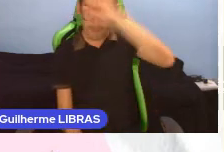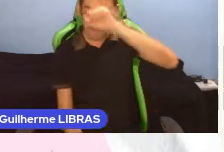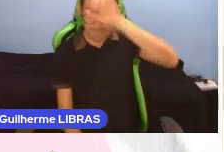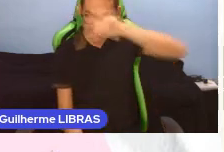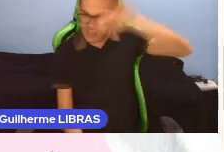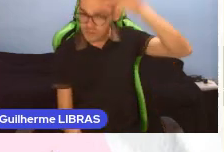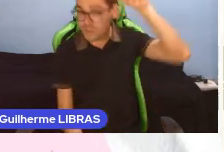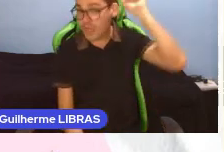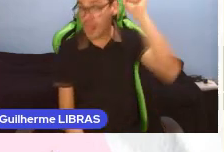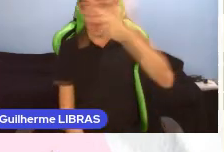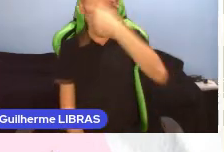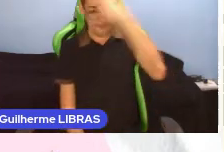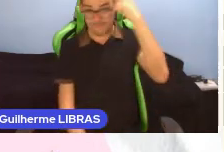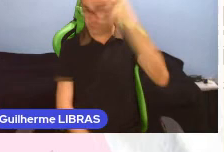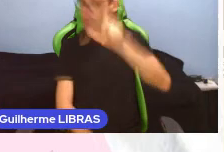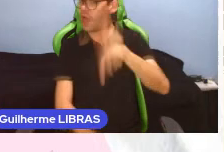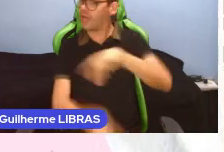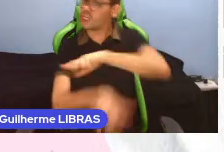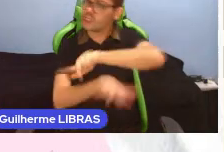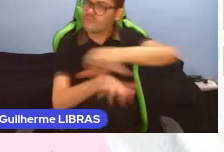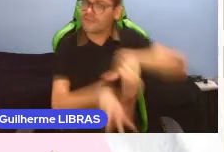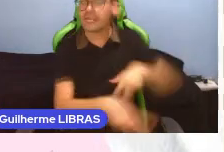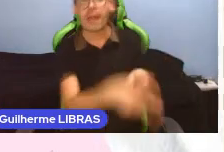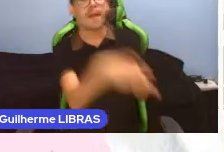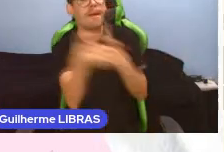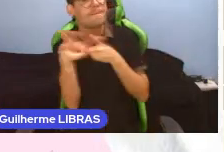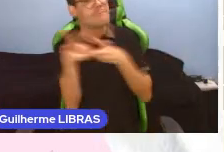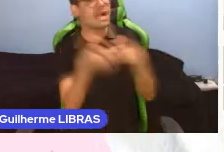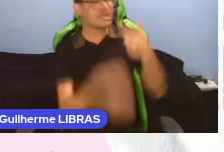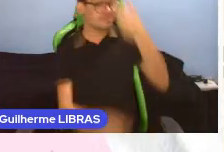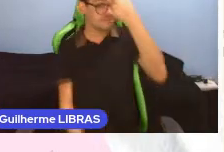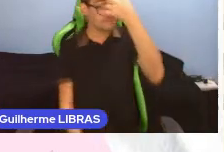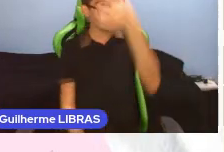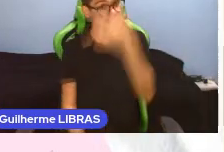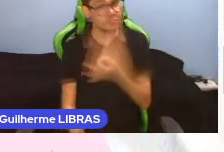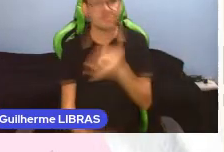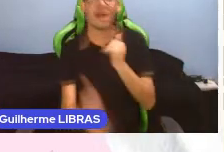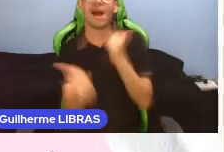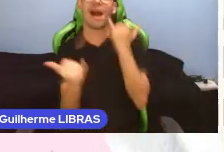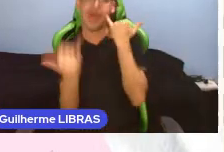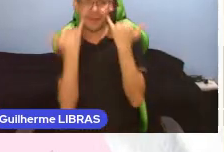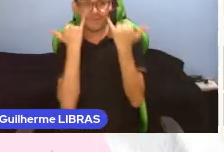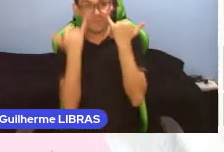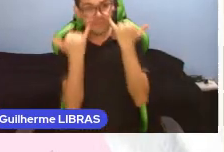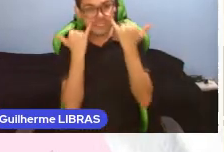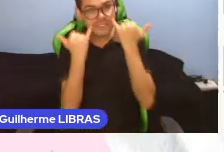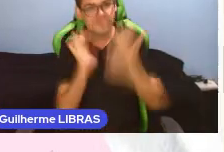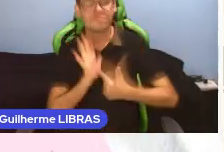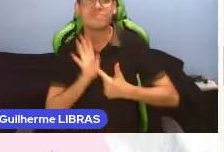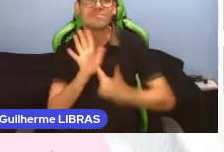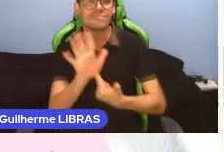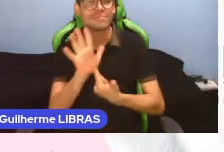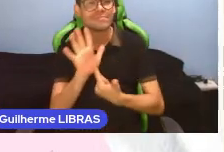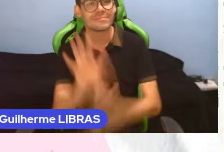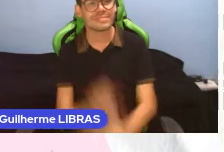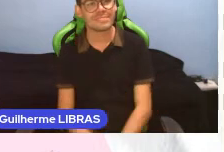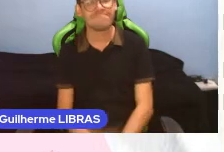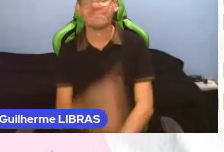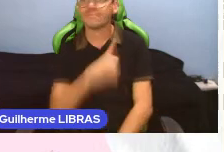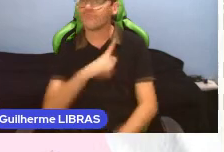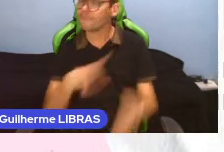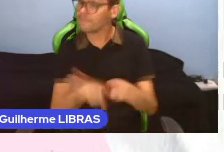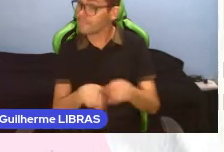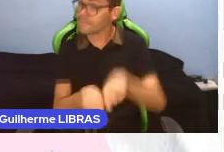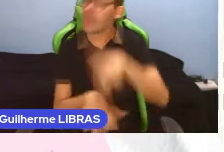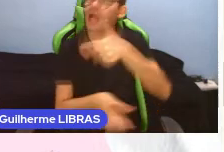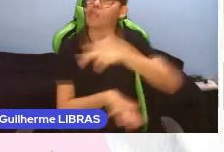diferentes na maneira como percebem e compreendem a informação que lhes é apresentada. Tem ainda diferenças